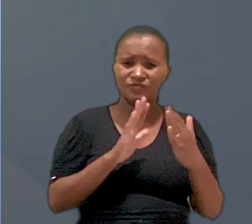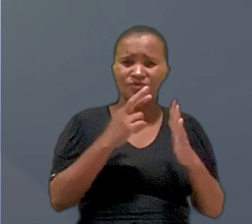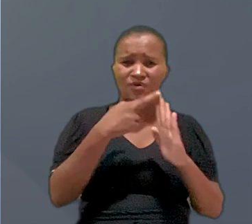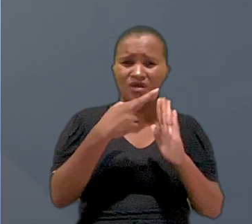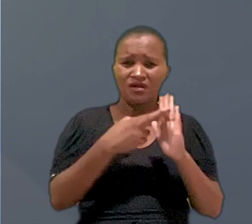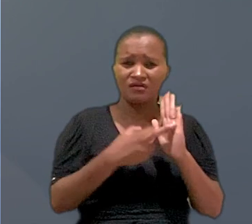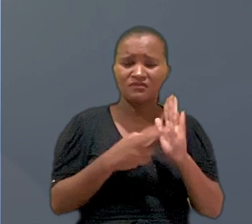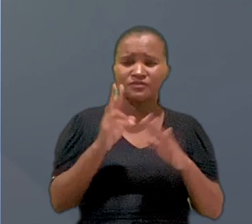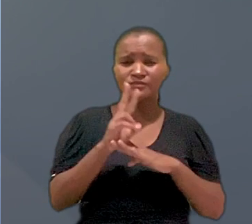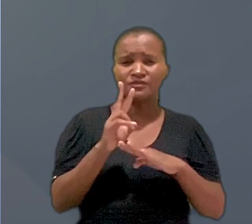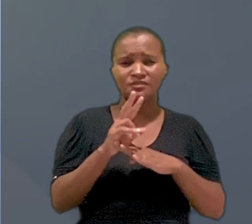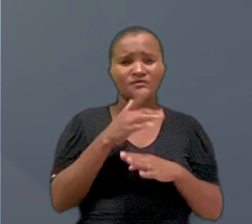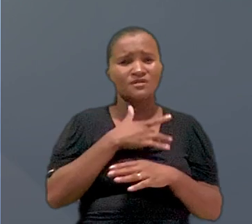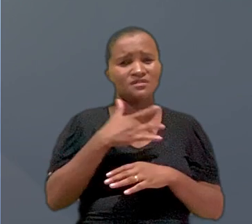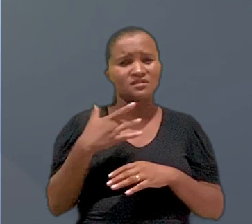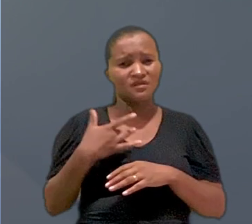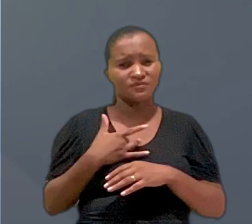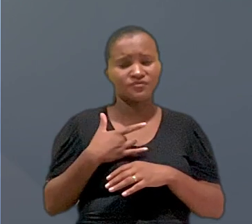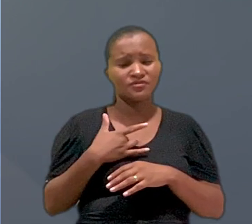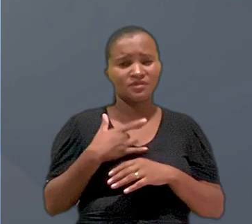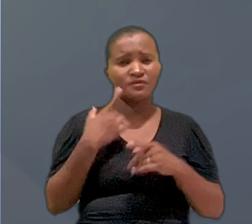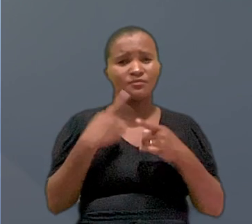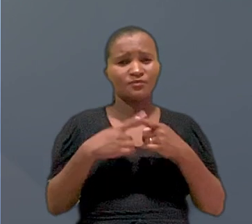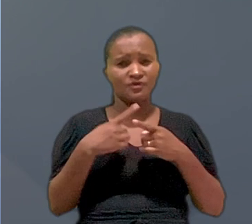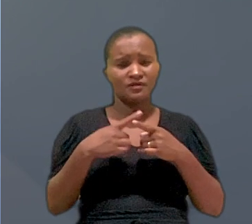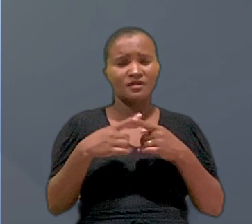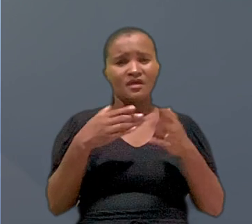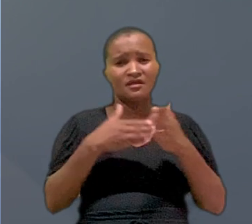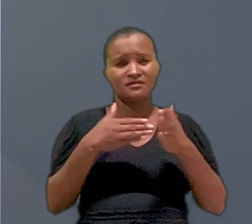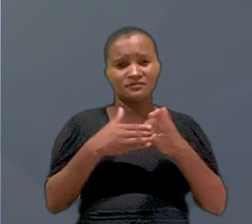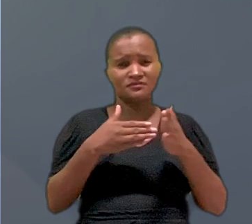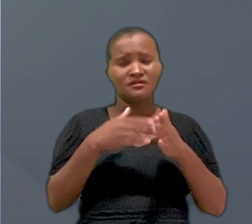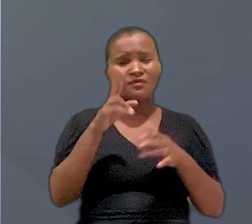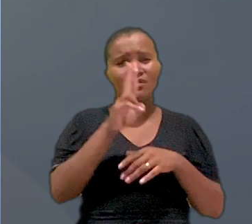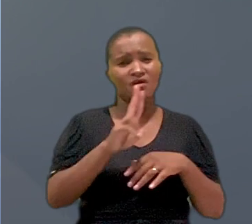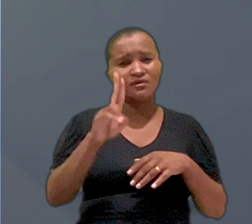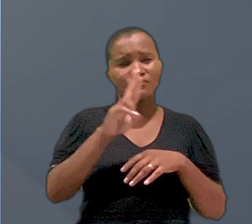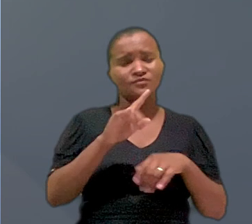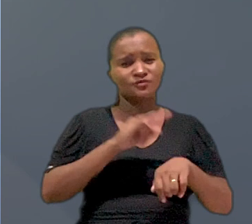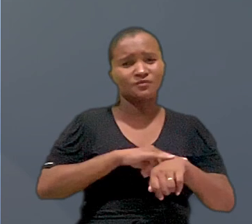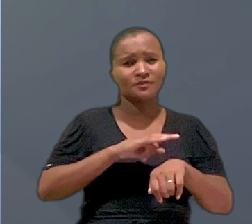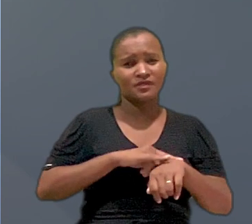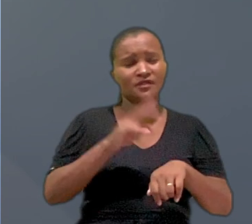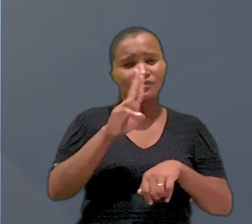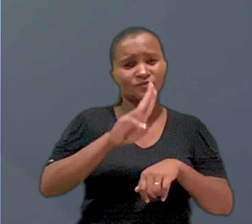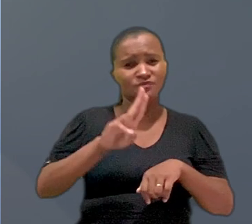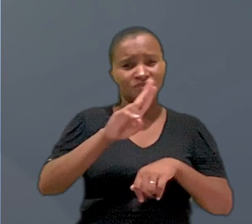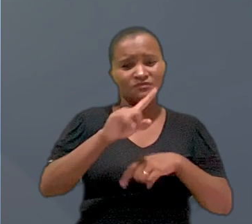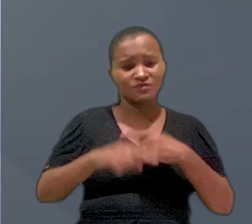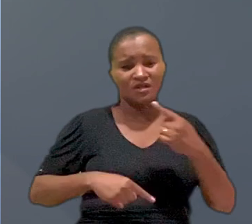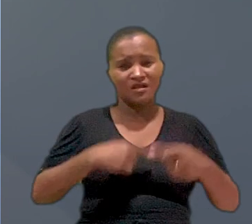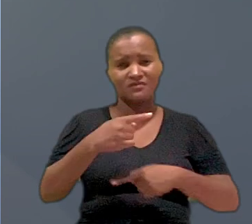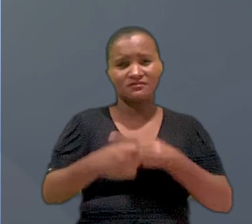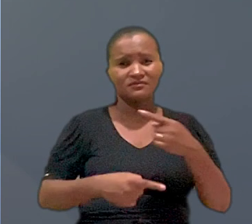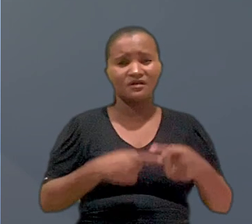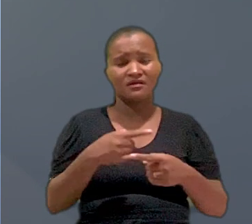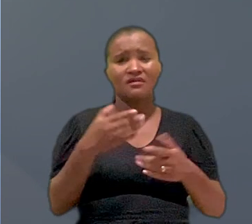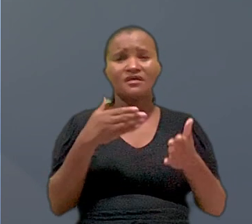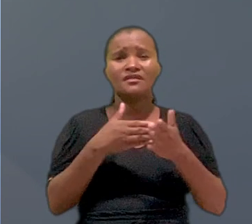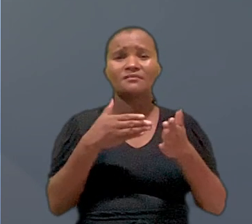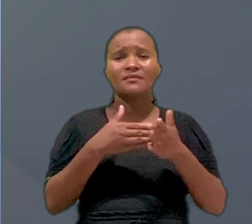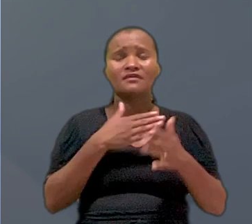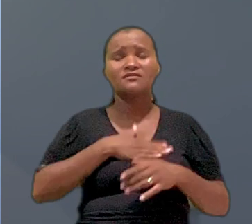e afrontou normas de proteção à saúde. Isso porque a restrição ao uso do banheiro por meio das catracas com